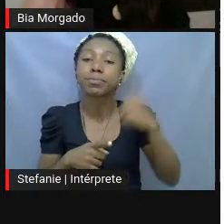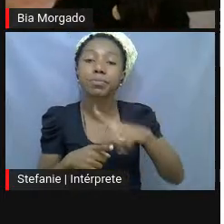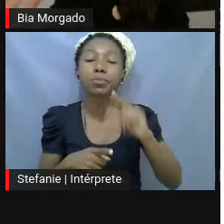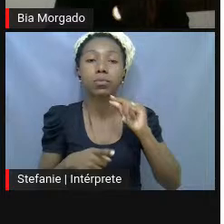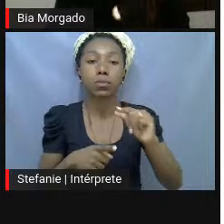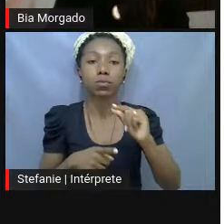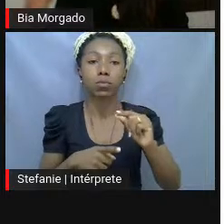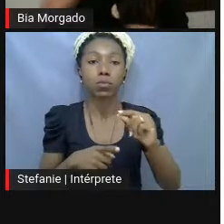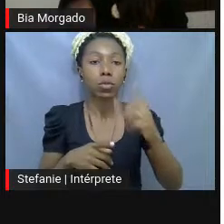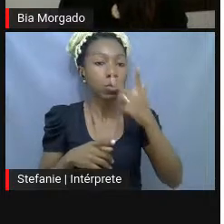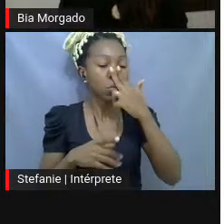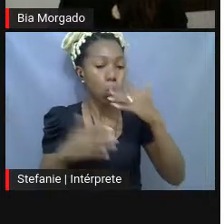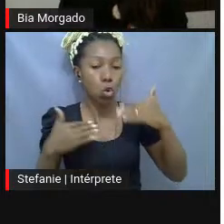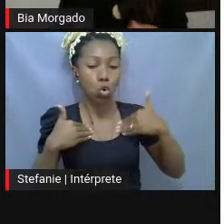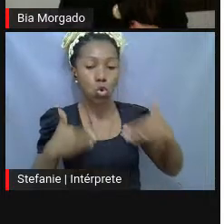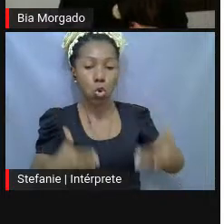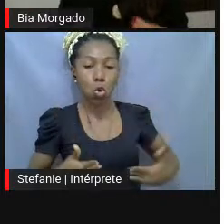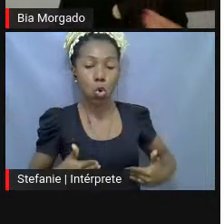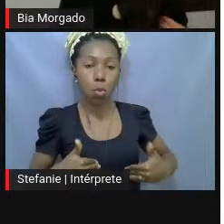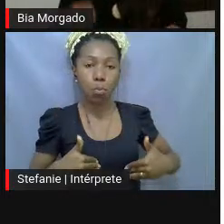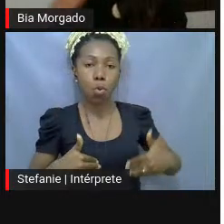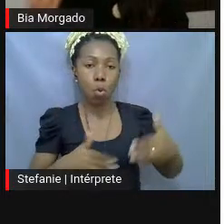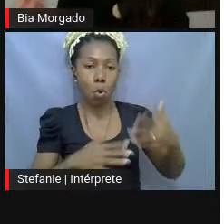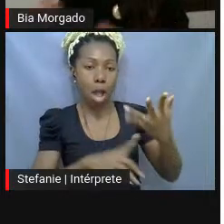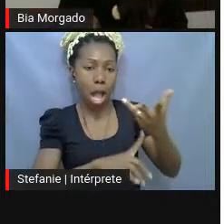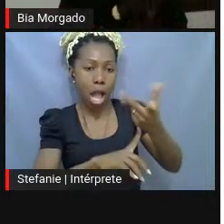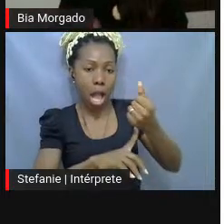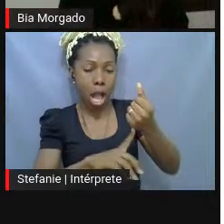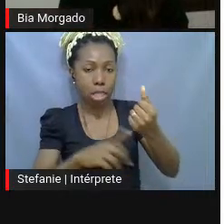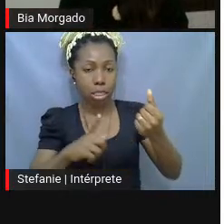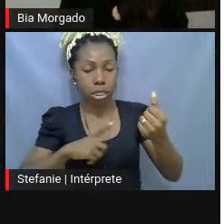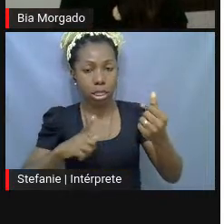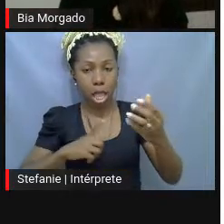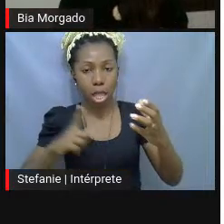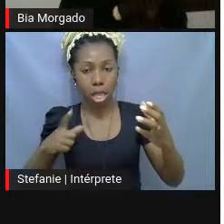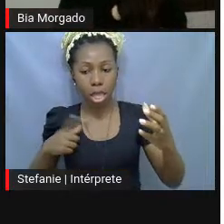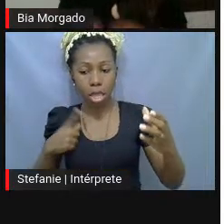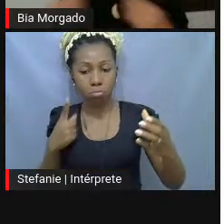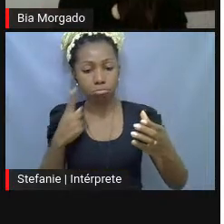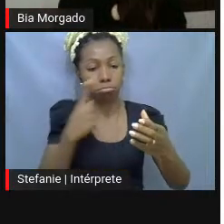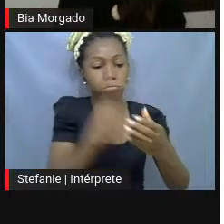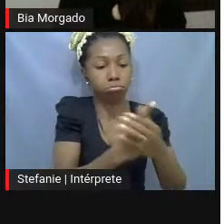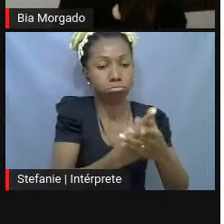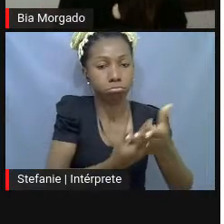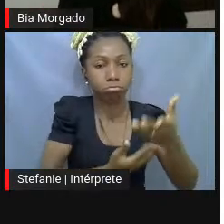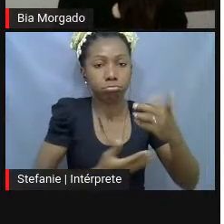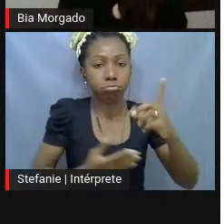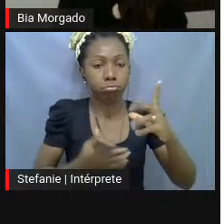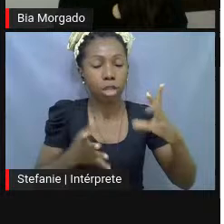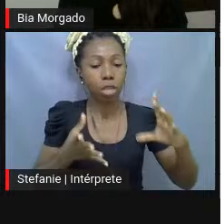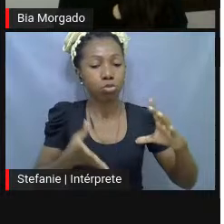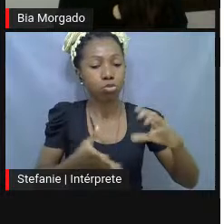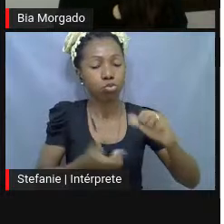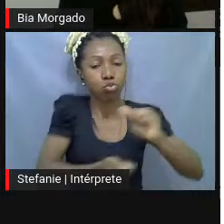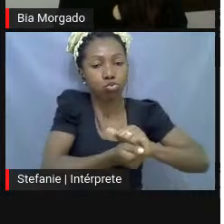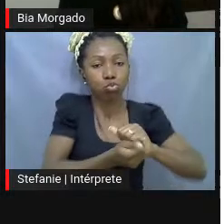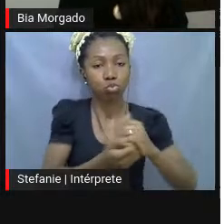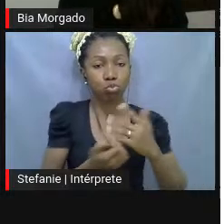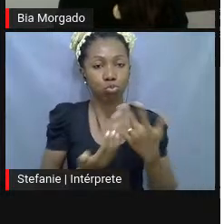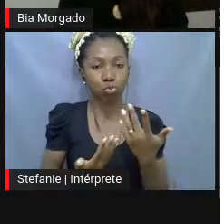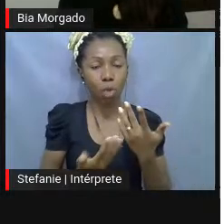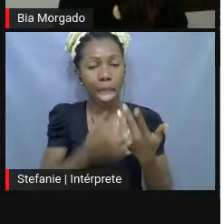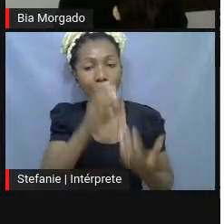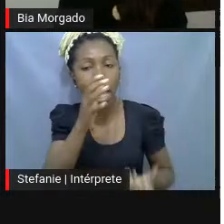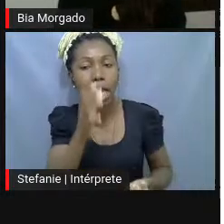na obra, e a obra vai incorporar também o corpo dele, a partir dessa relação que se vai estabelecer, algo novo vai ser criado,